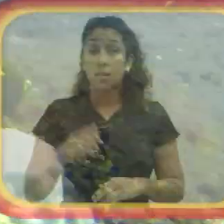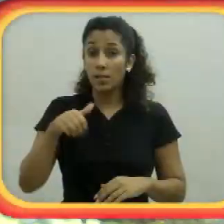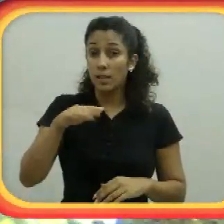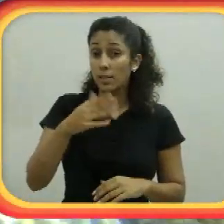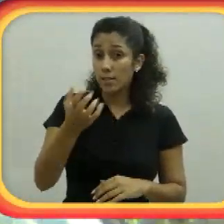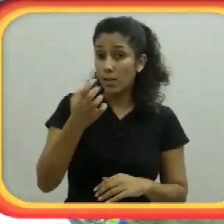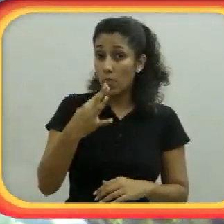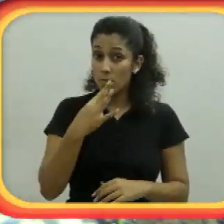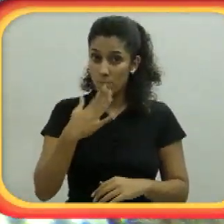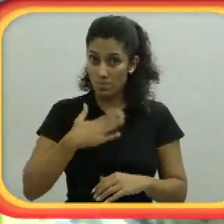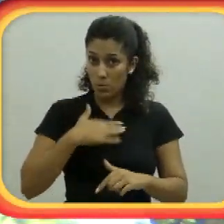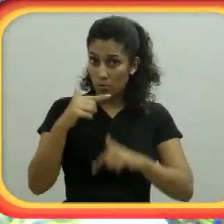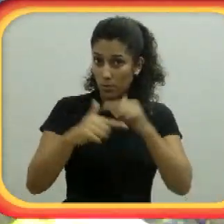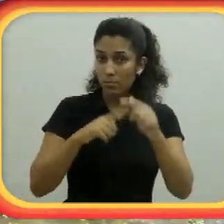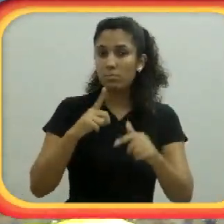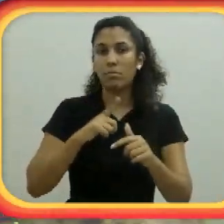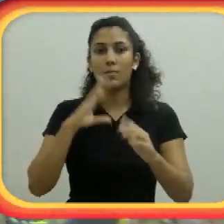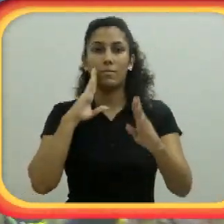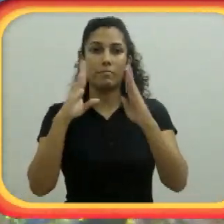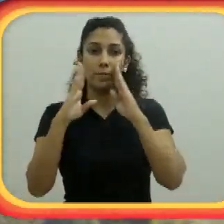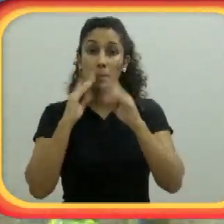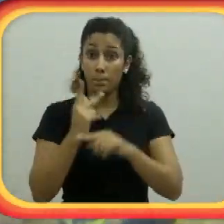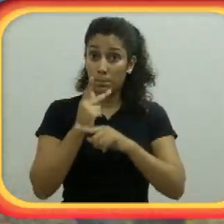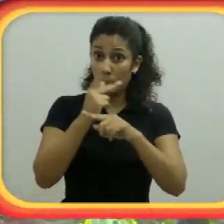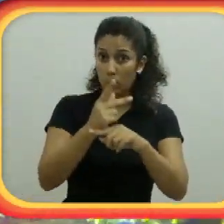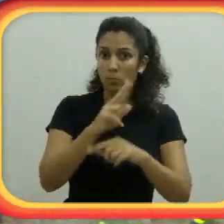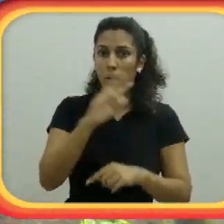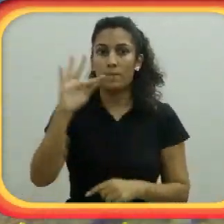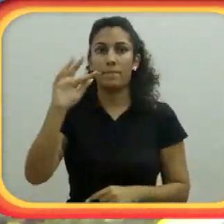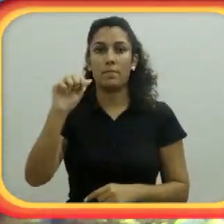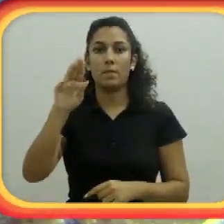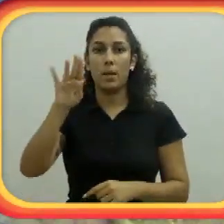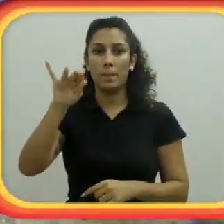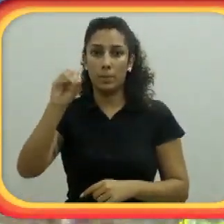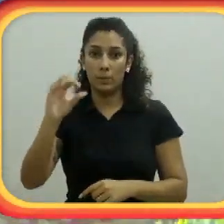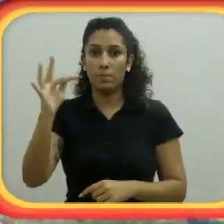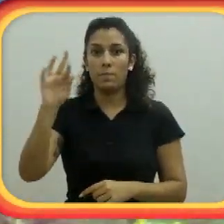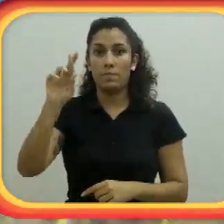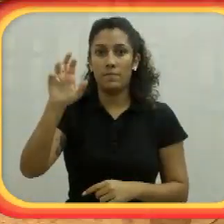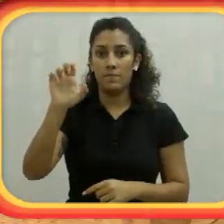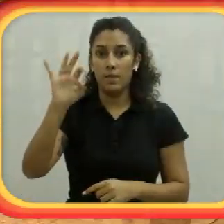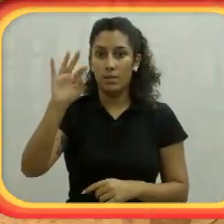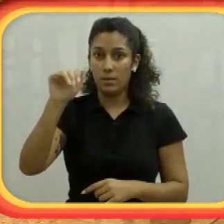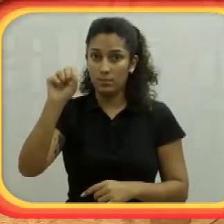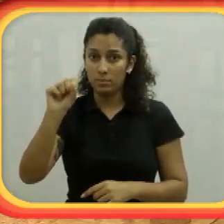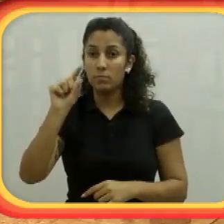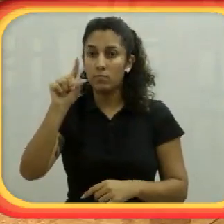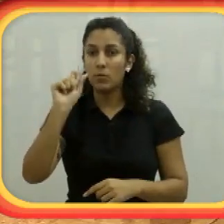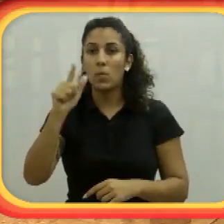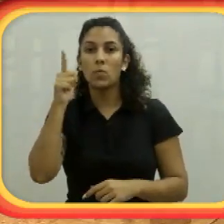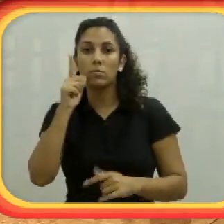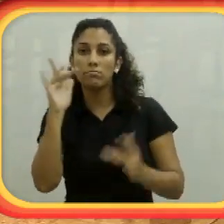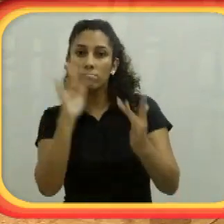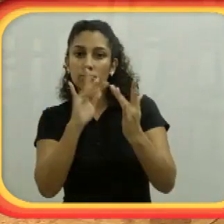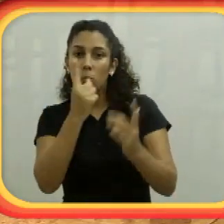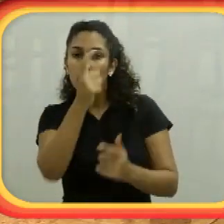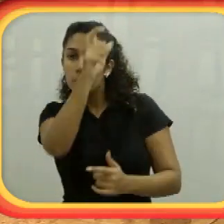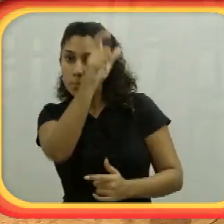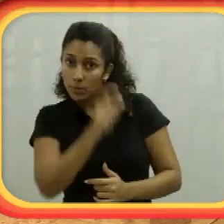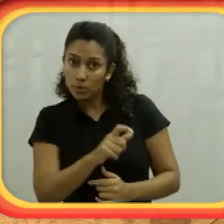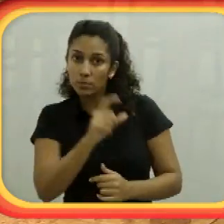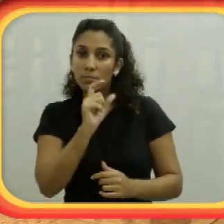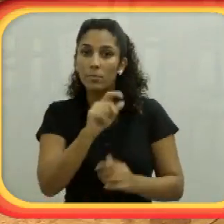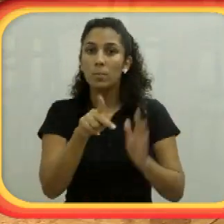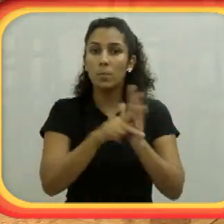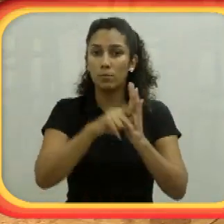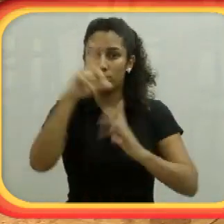Quem quiser conhecer meu trabalho, tem o Facebook, que é procurar por Fábio Freitas, que você vai conseguir encontrar uma pessoinha lá com a máquina fotográfica